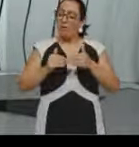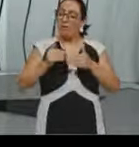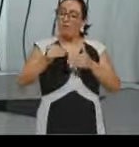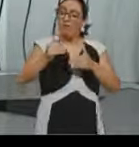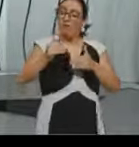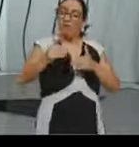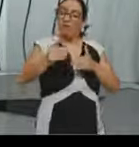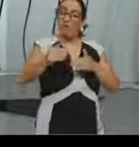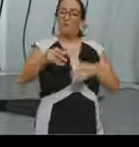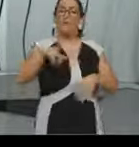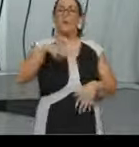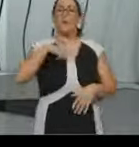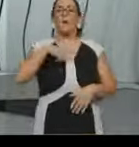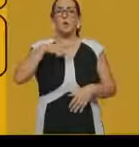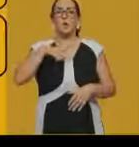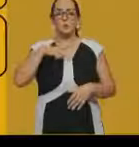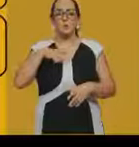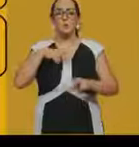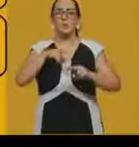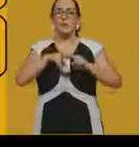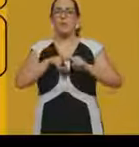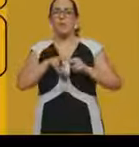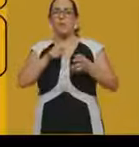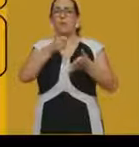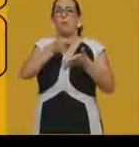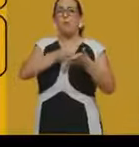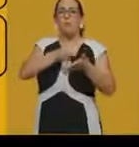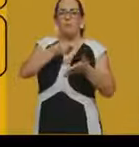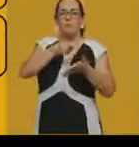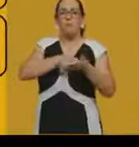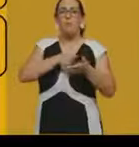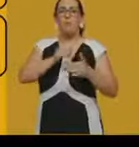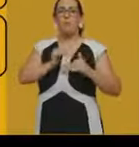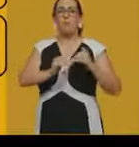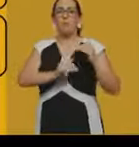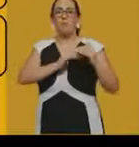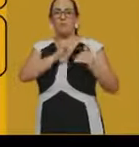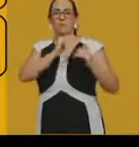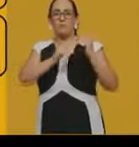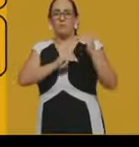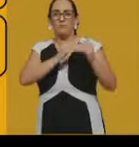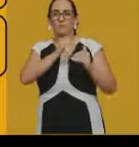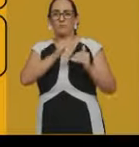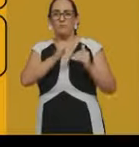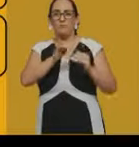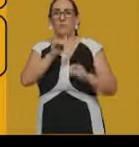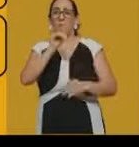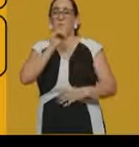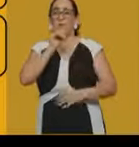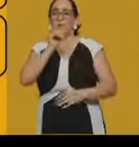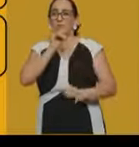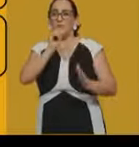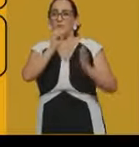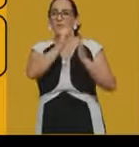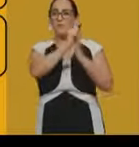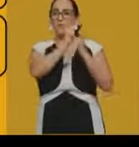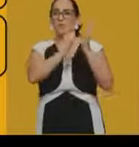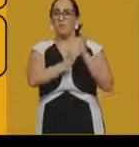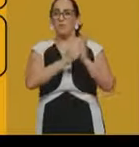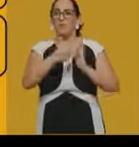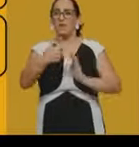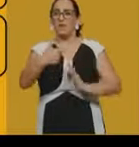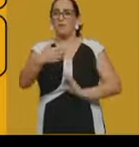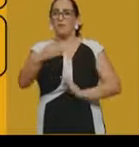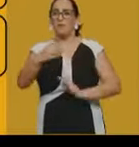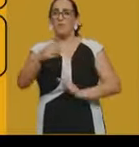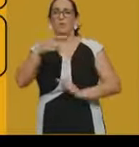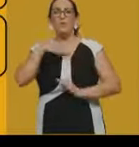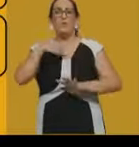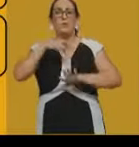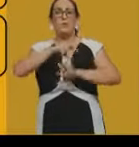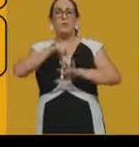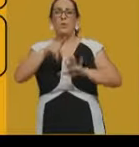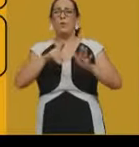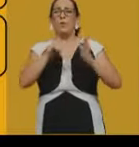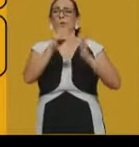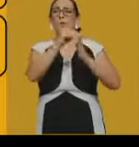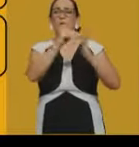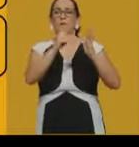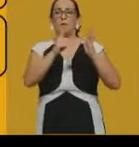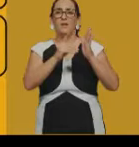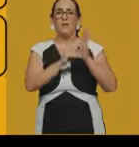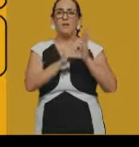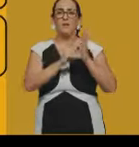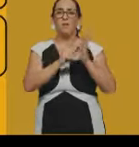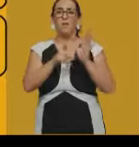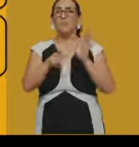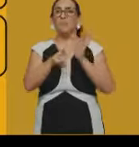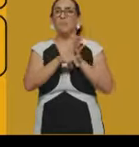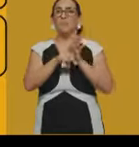partir das lutas que são desenvolvidas por esses movimentos, a gente pode falar ao longo do século XX de decretos, né, que vão regularizar o sindicato de